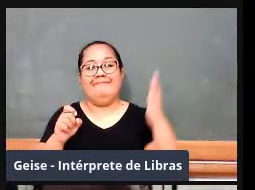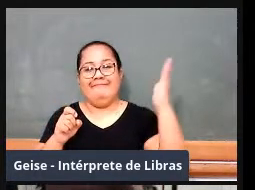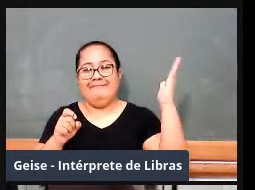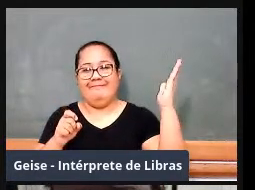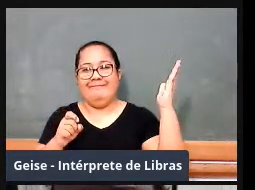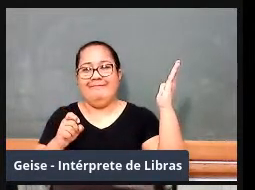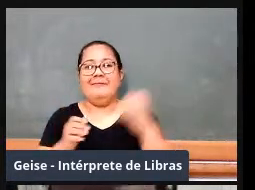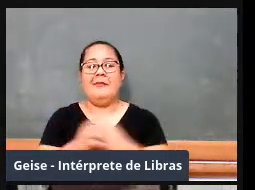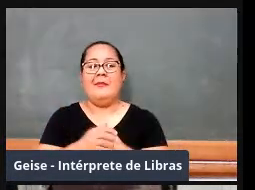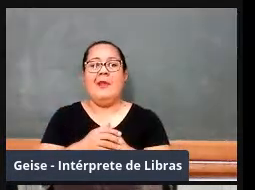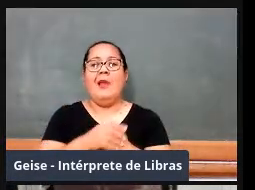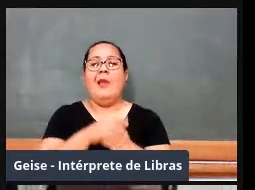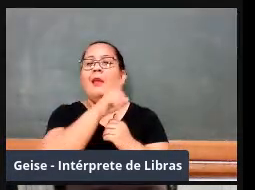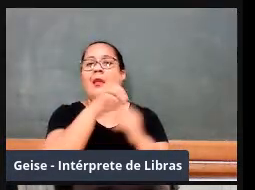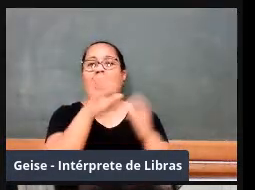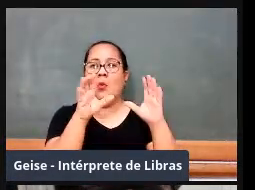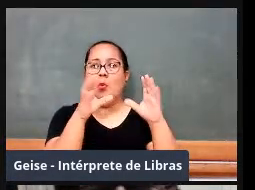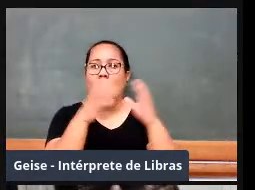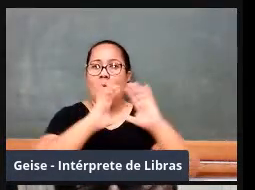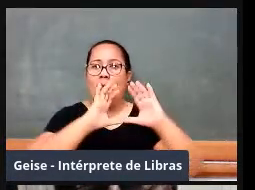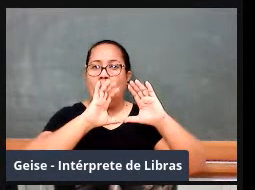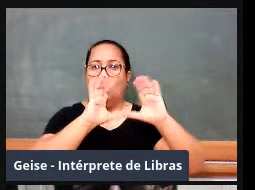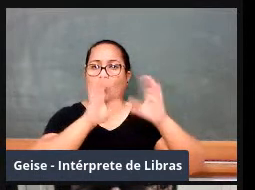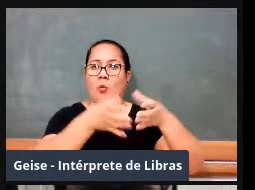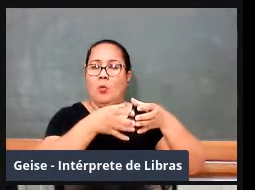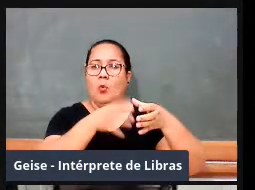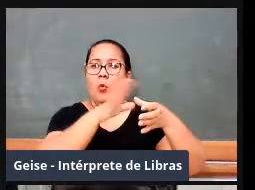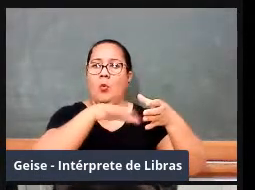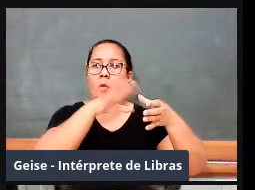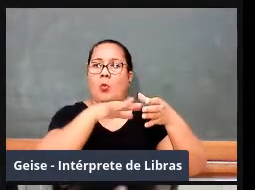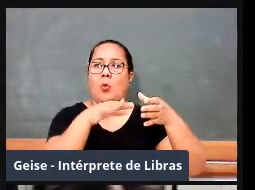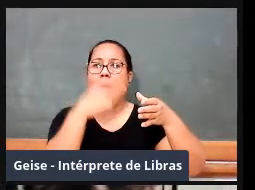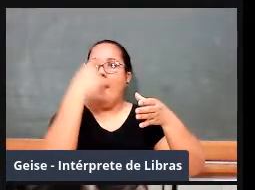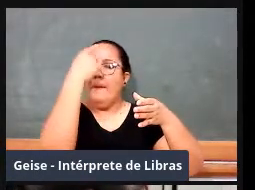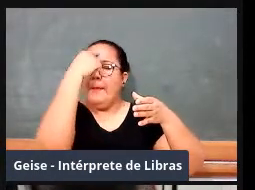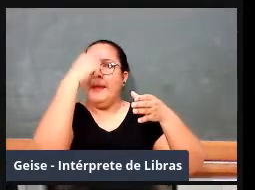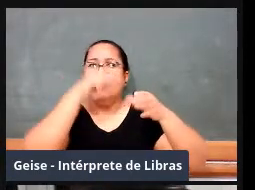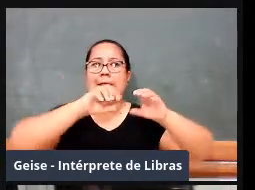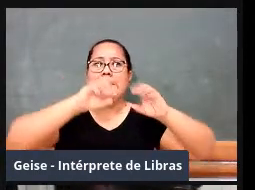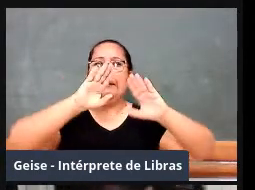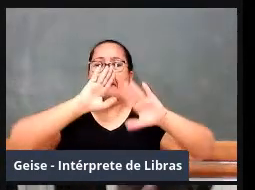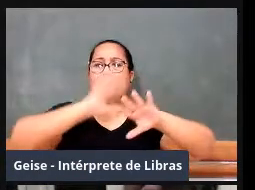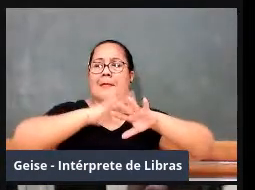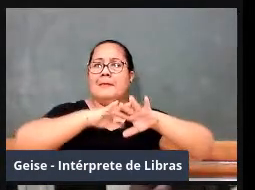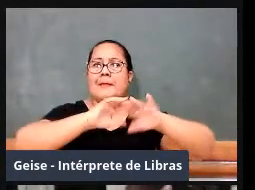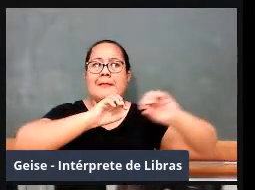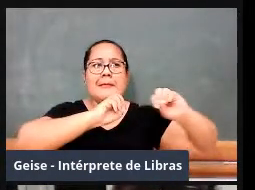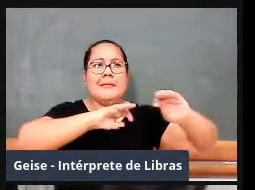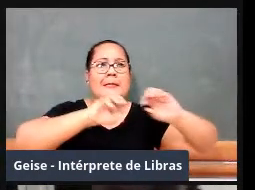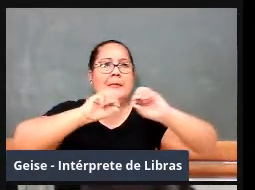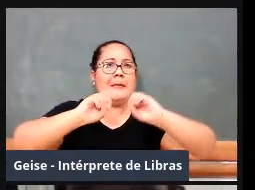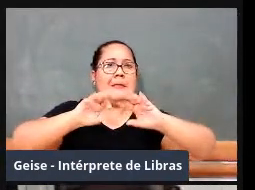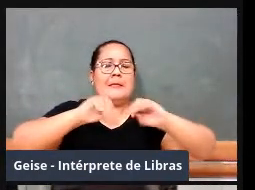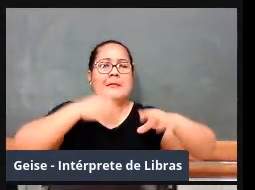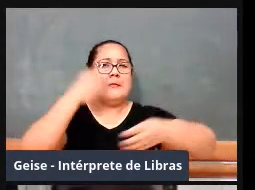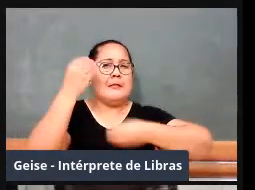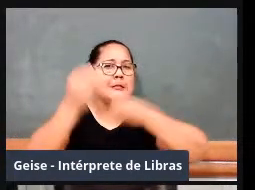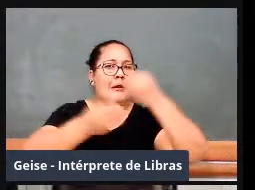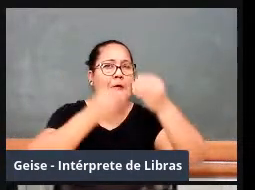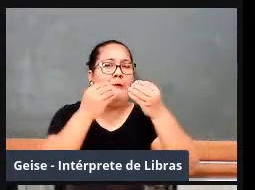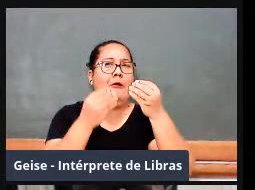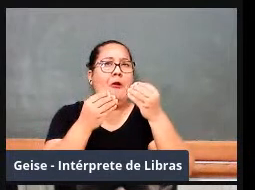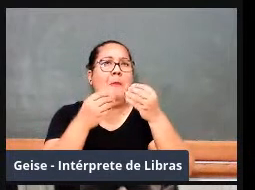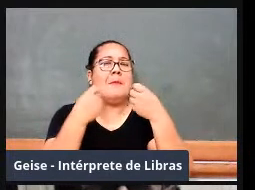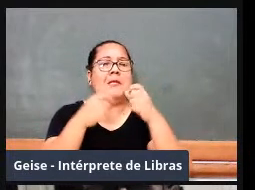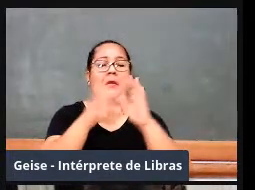comissão, fervilham ideias de modificação do ensino de matemática, de construção de novos